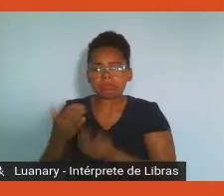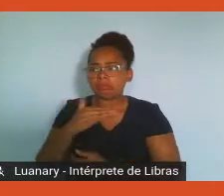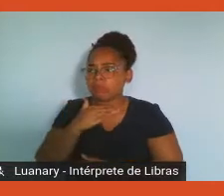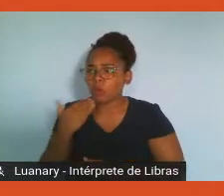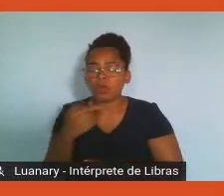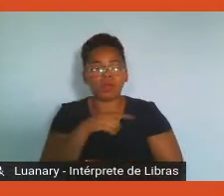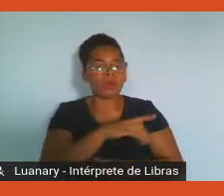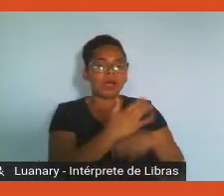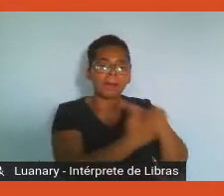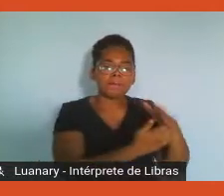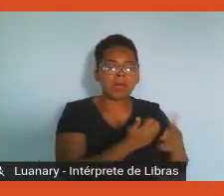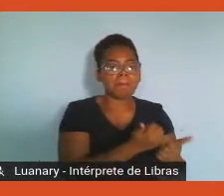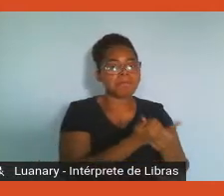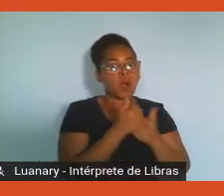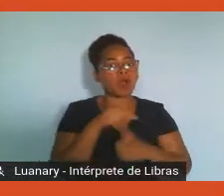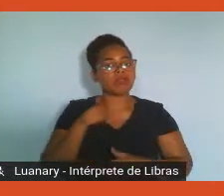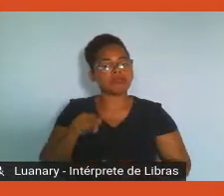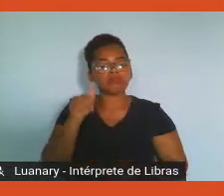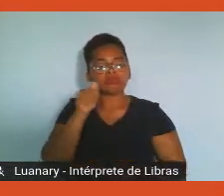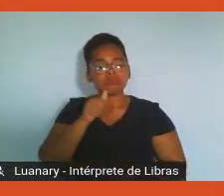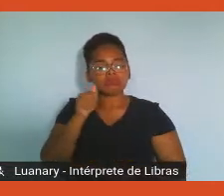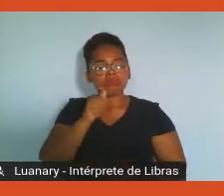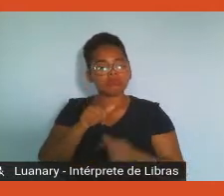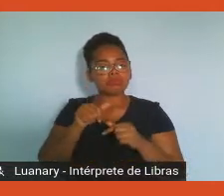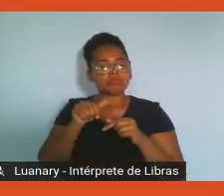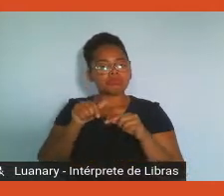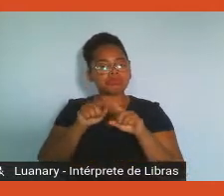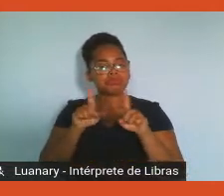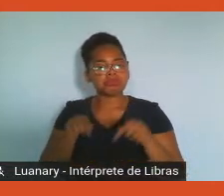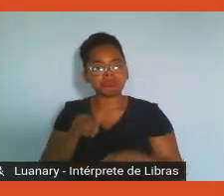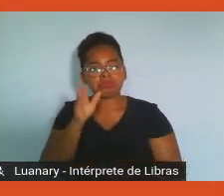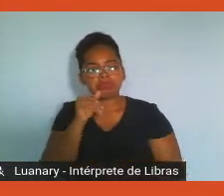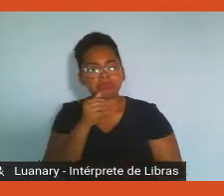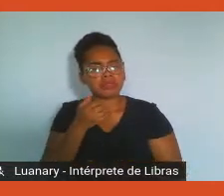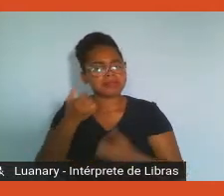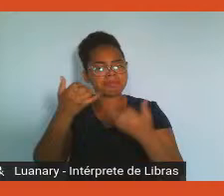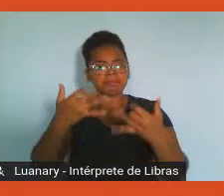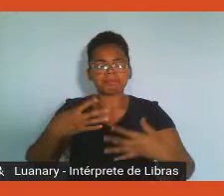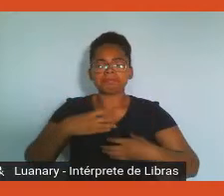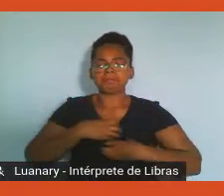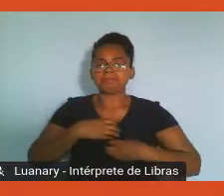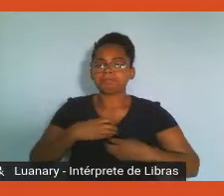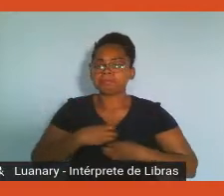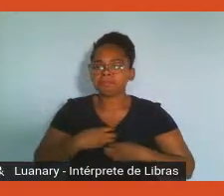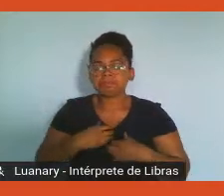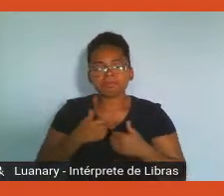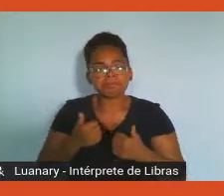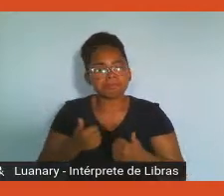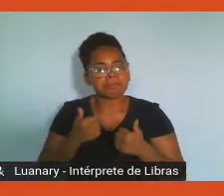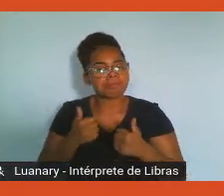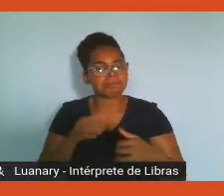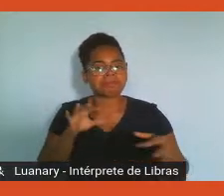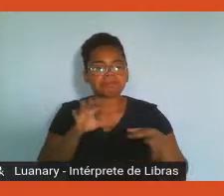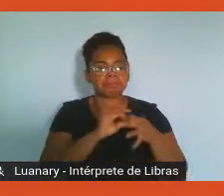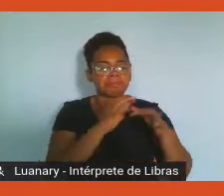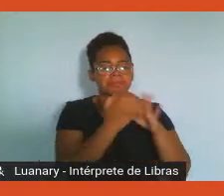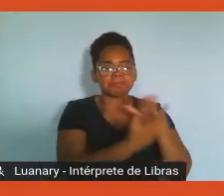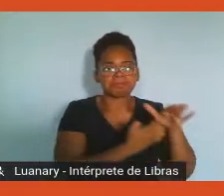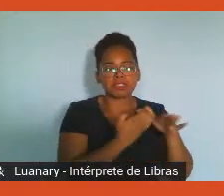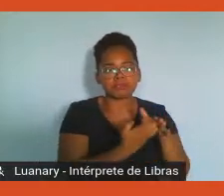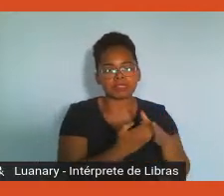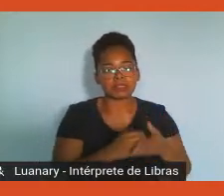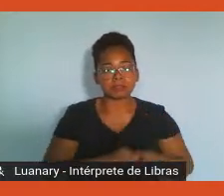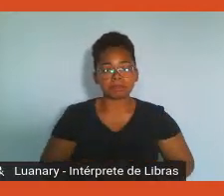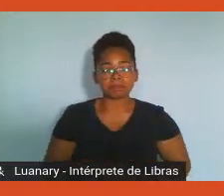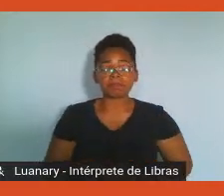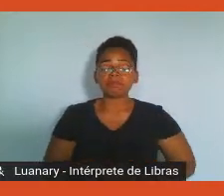colegas, para ela isso era uma sensação muito grande de satisfação e de bem-estar com a empresa. Então, nós vamos